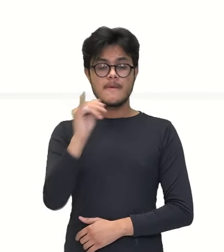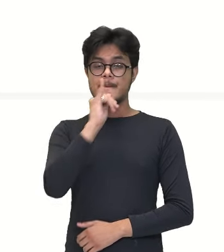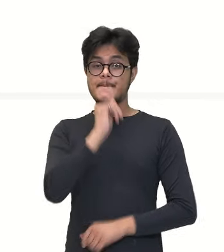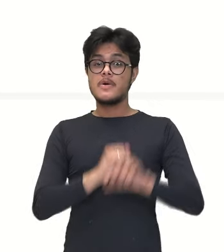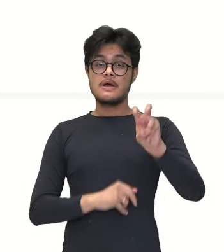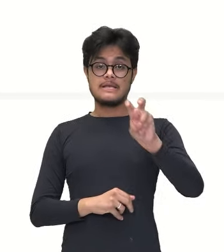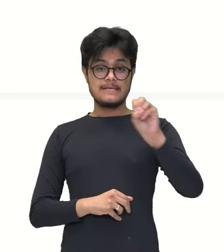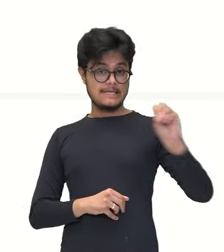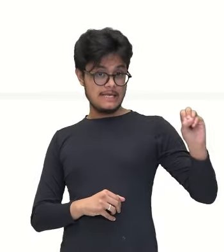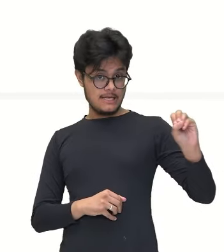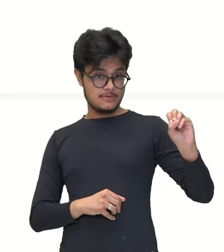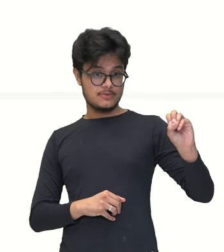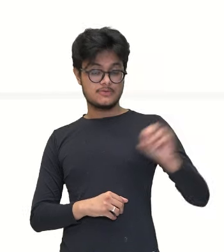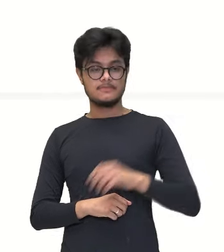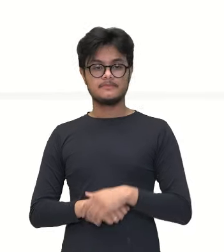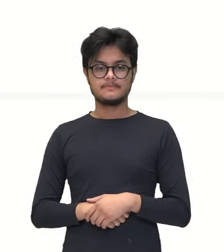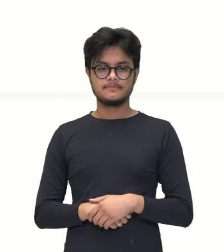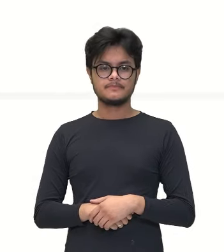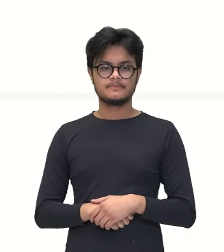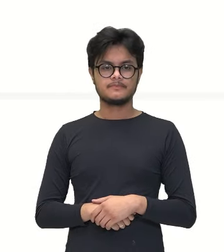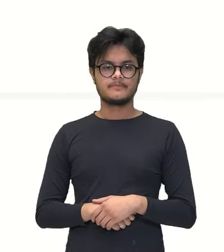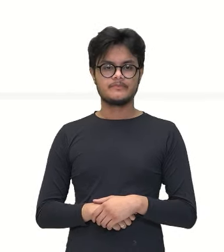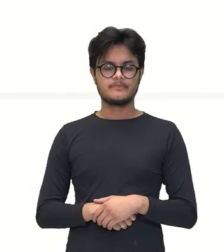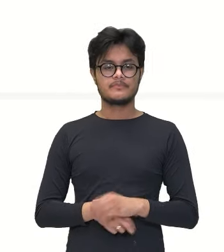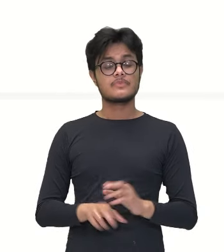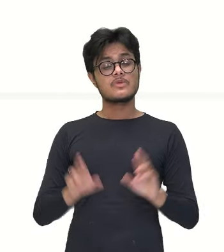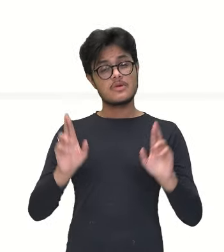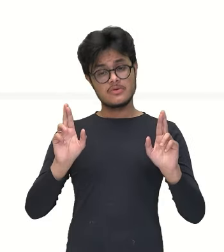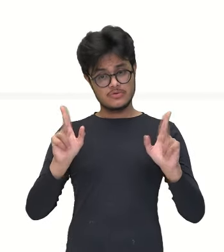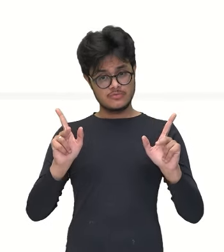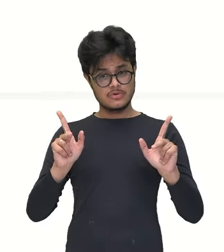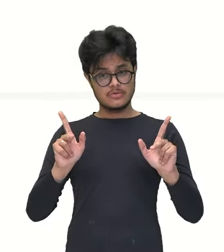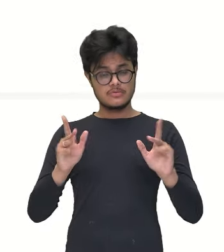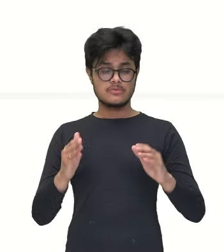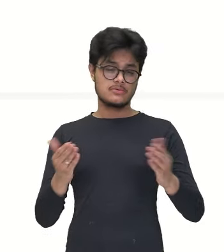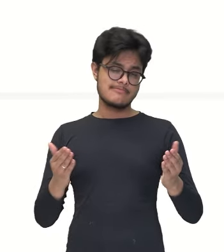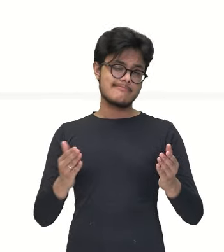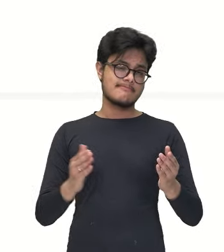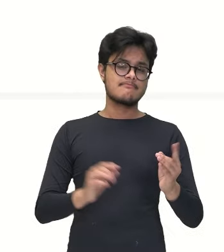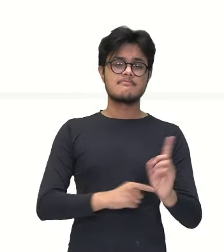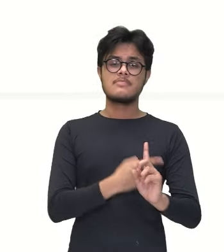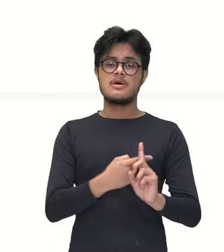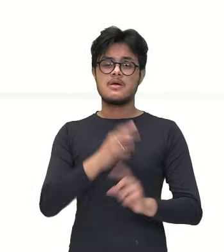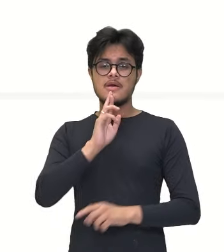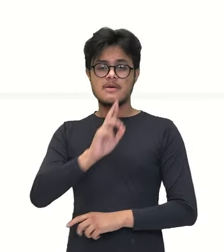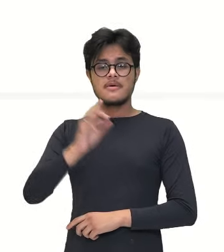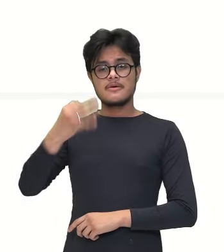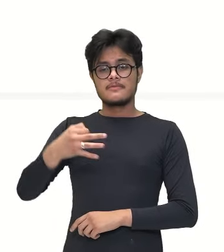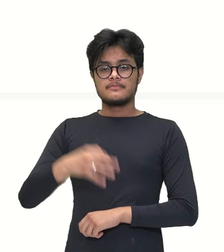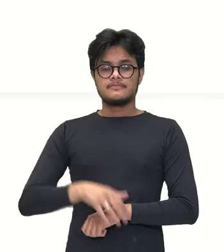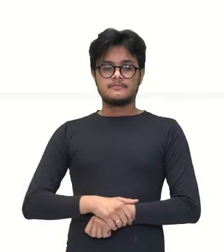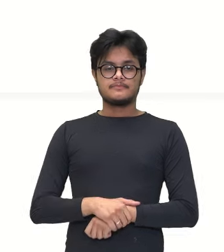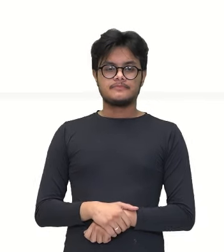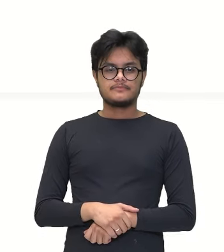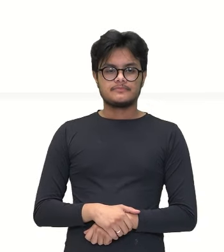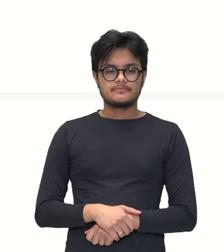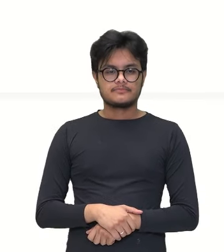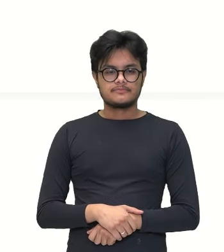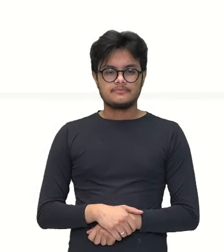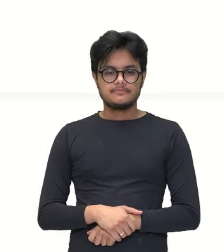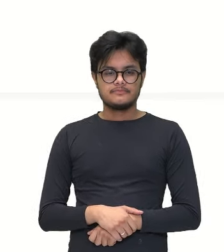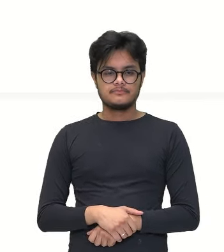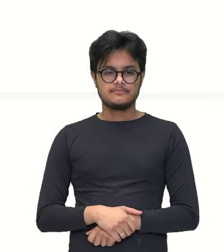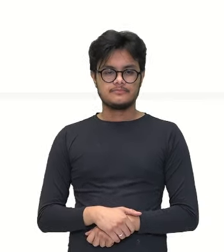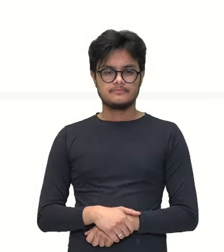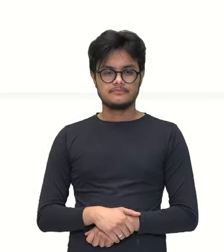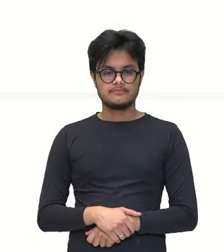aqui, né? A diferença vai ser que a conta vai ser maior, mas o resultado vai ser o mesmo. Então, eu posso montar a proporção